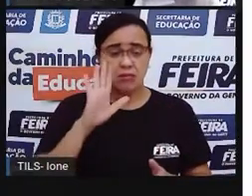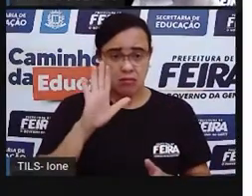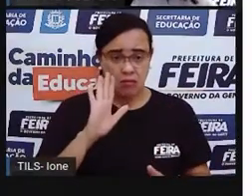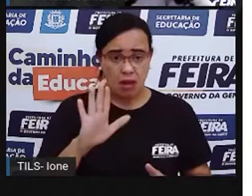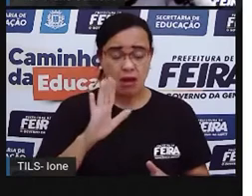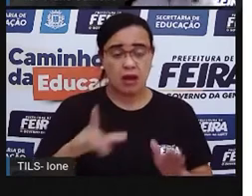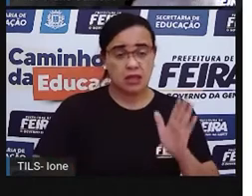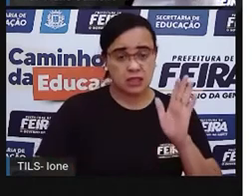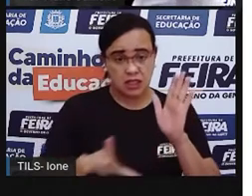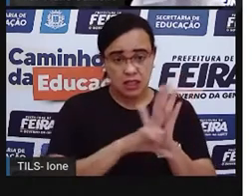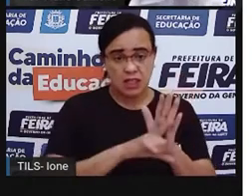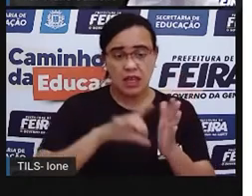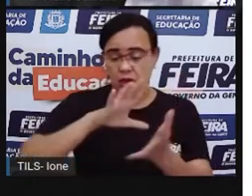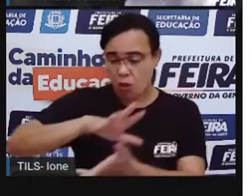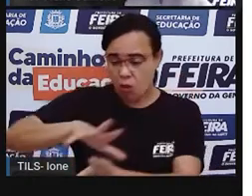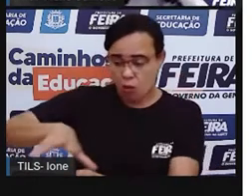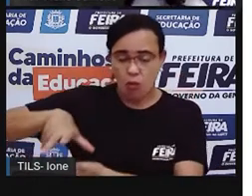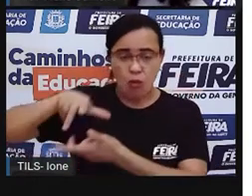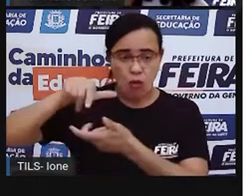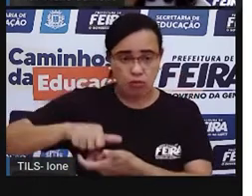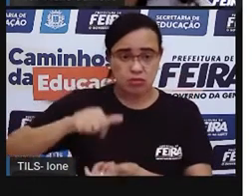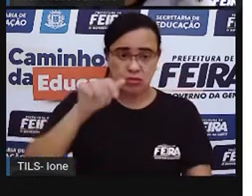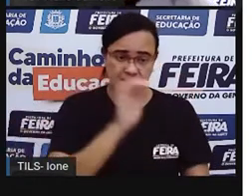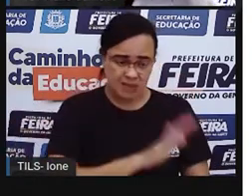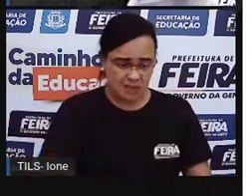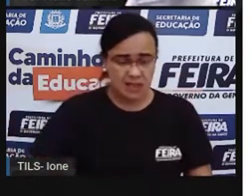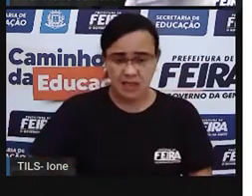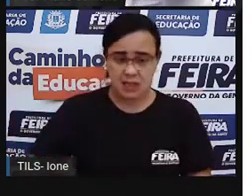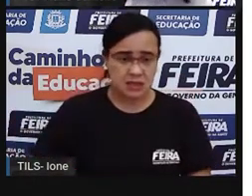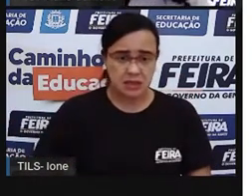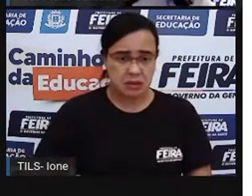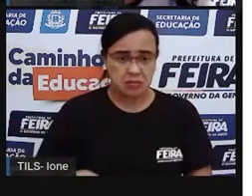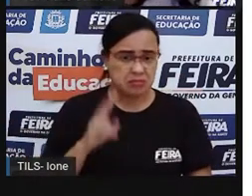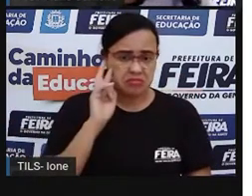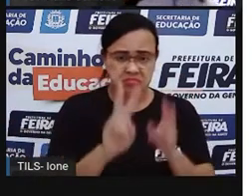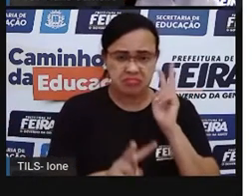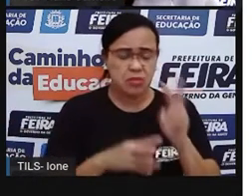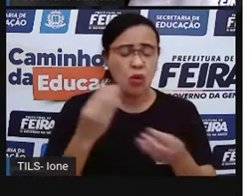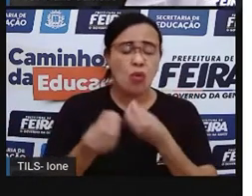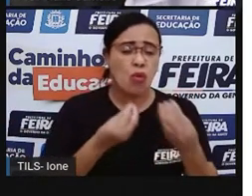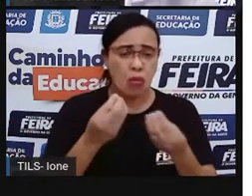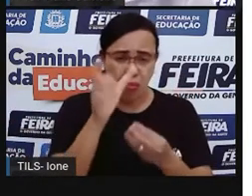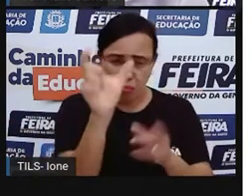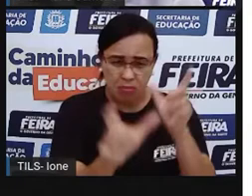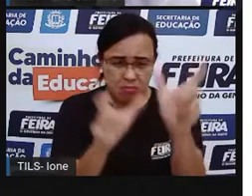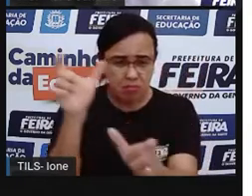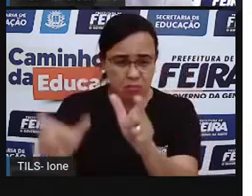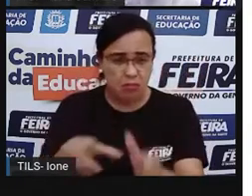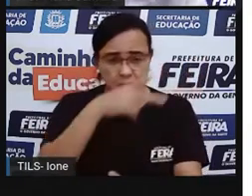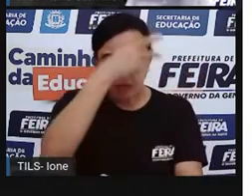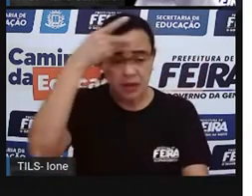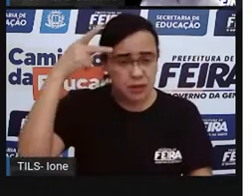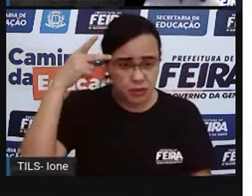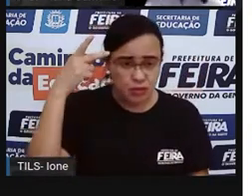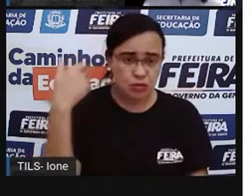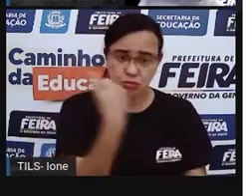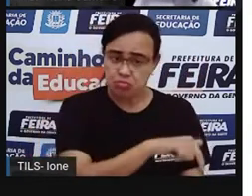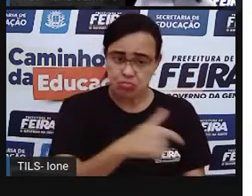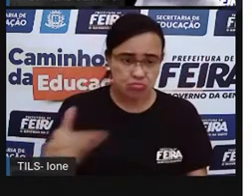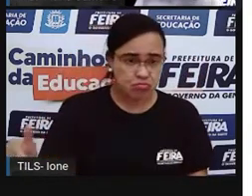eram vistas como sujeitos de direitos. Como assim, Pró? É, as crianças não tinham, muitas vezes,